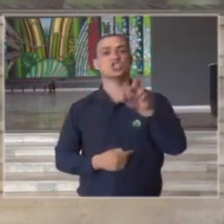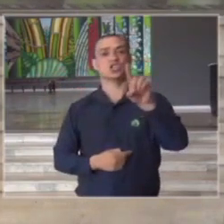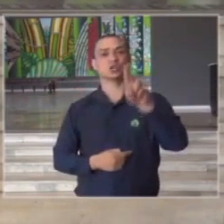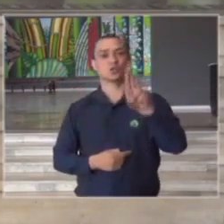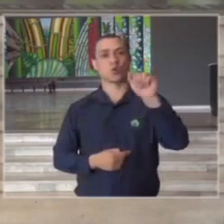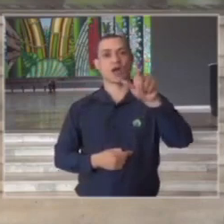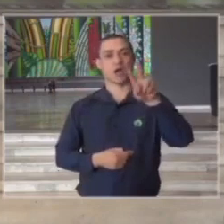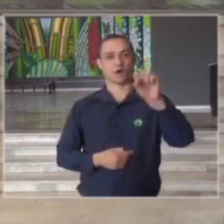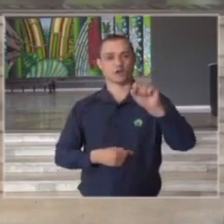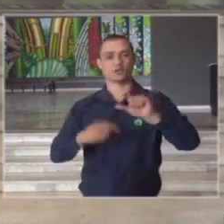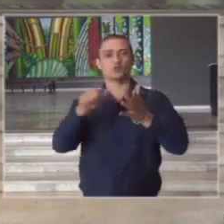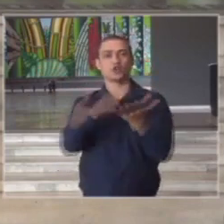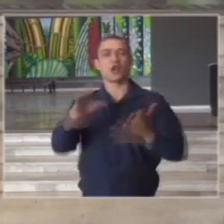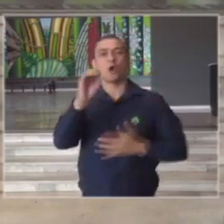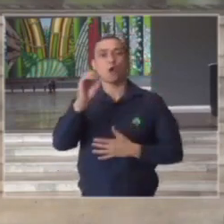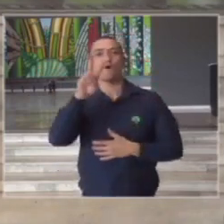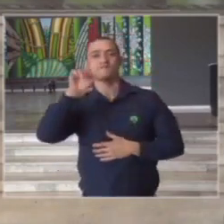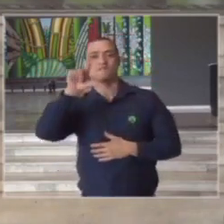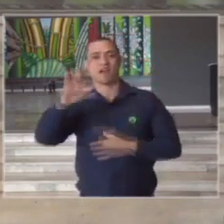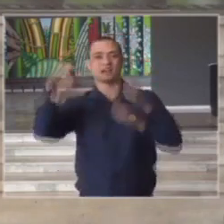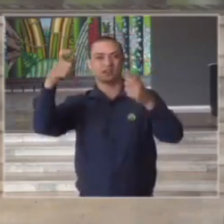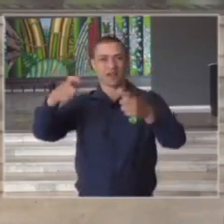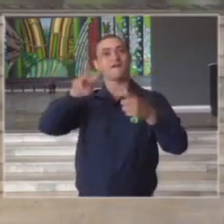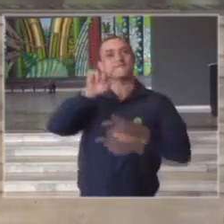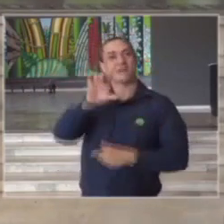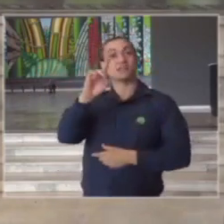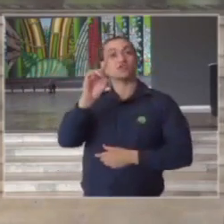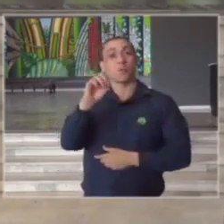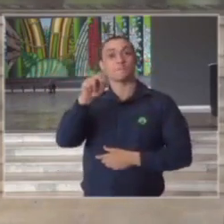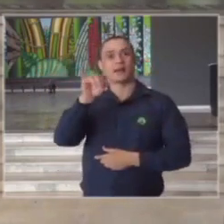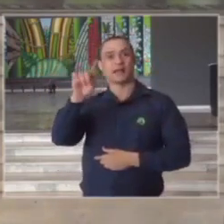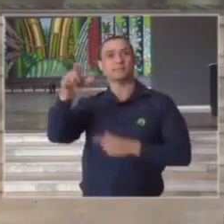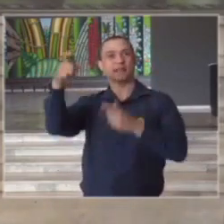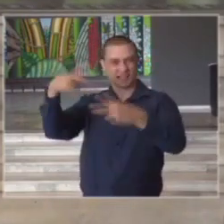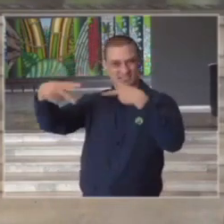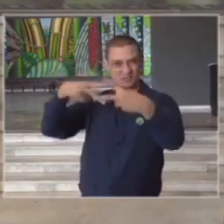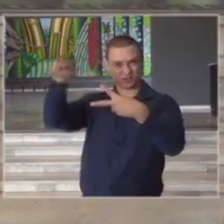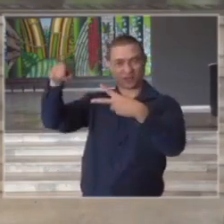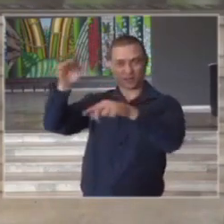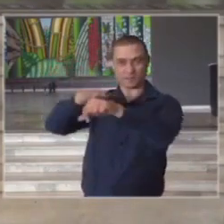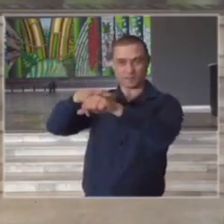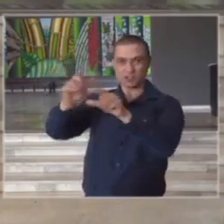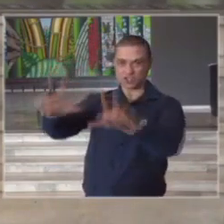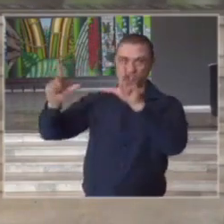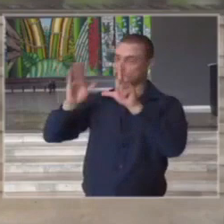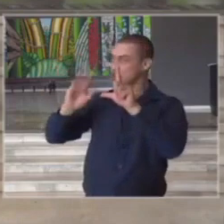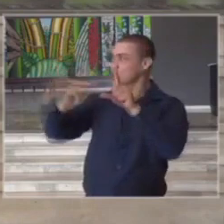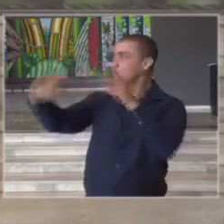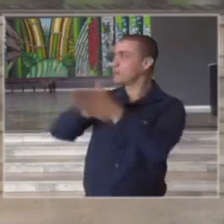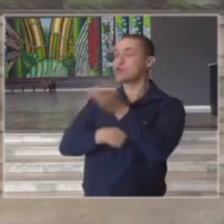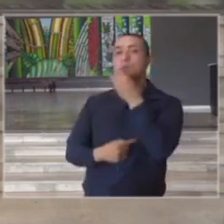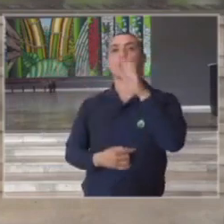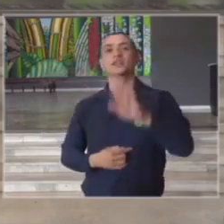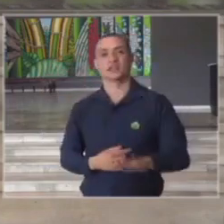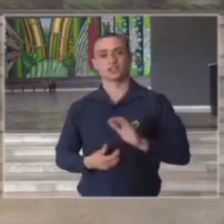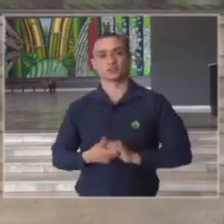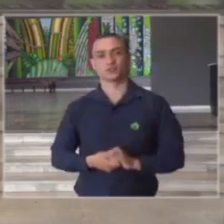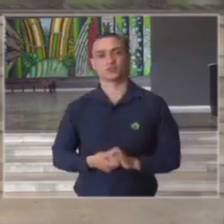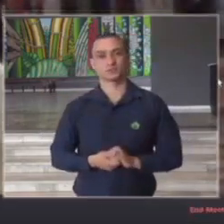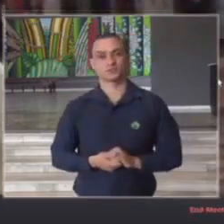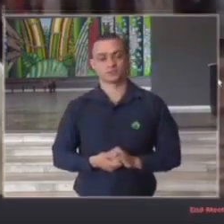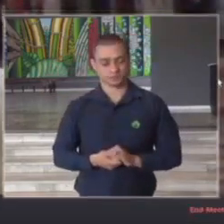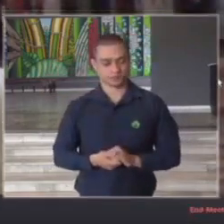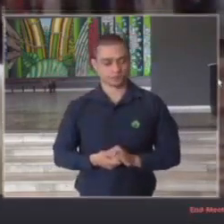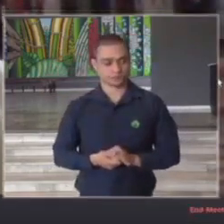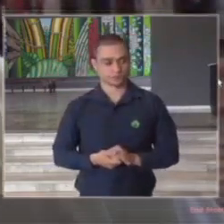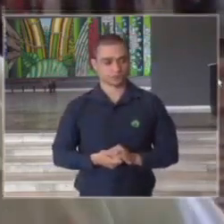Vale o Vale do Paraíba a sede do jornal O Vale é São José dos Campos Xandu você já está em tela boa tarde sua pergunta por